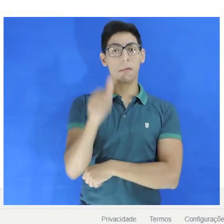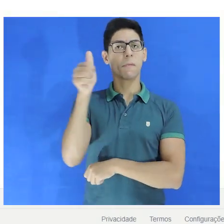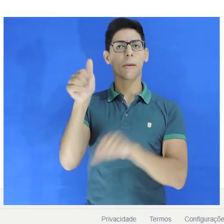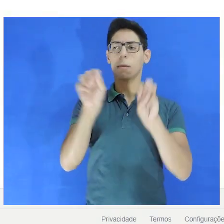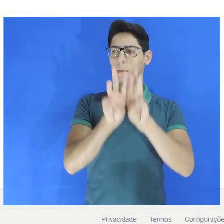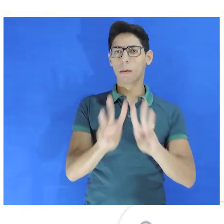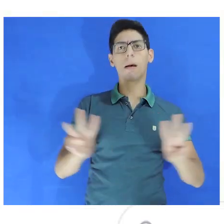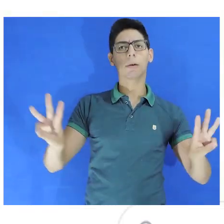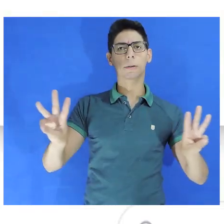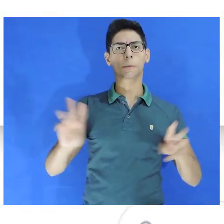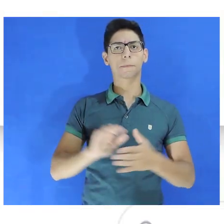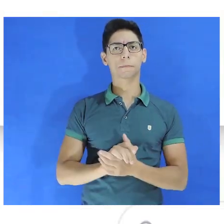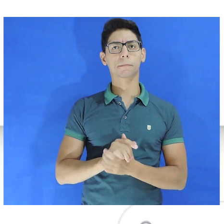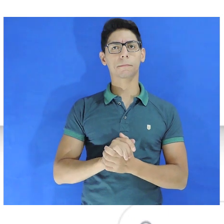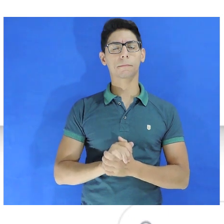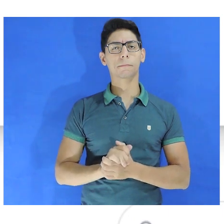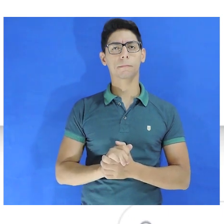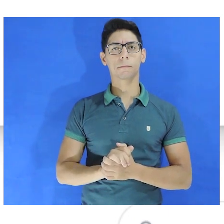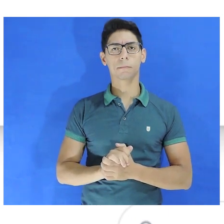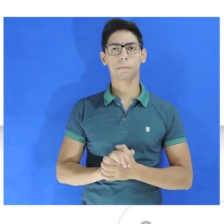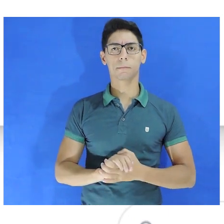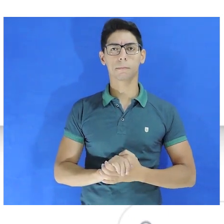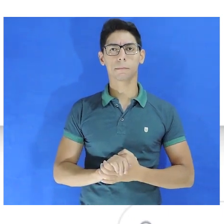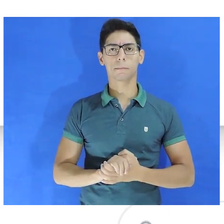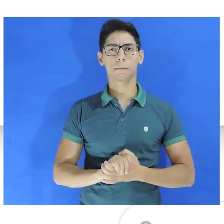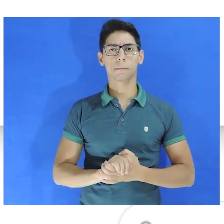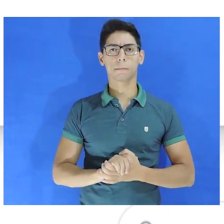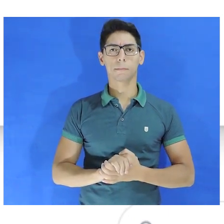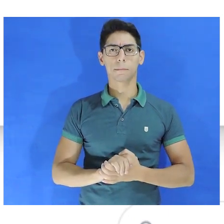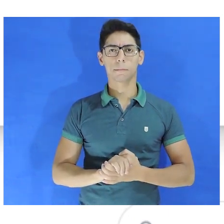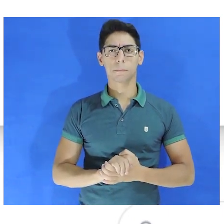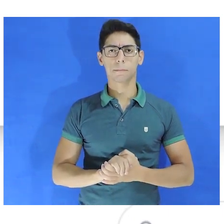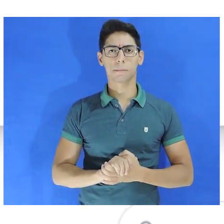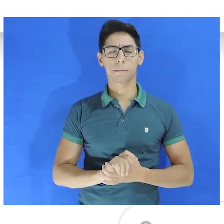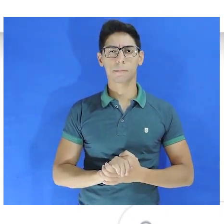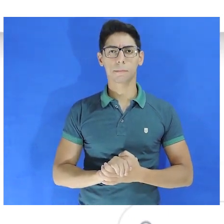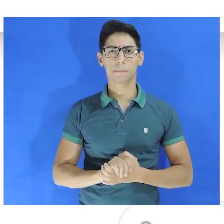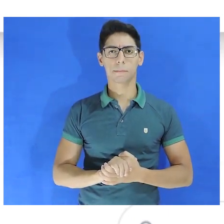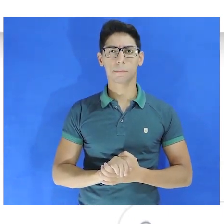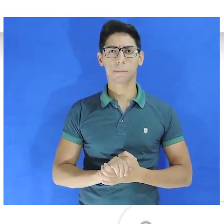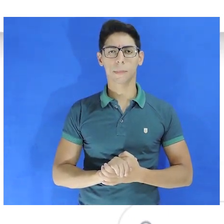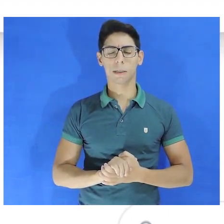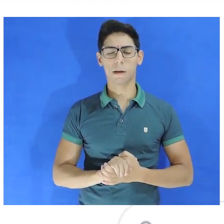Nacional, primeiro acesse o nosso site, carceraria.org.br.